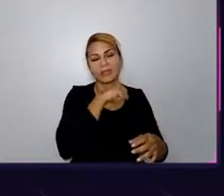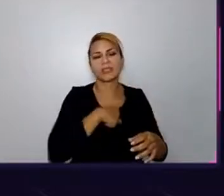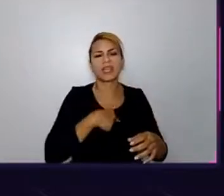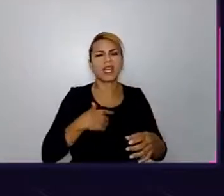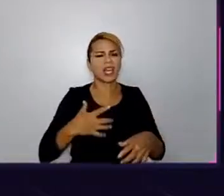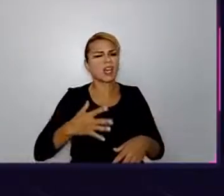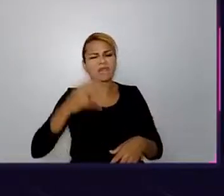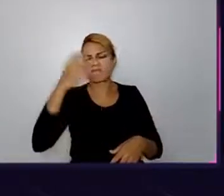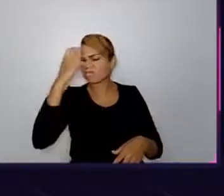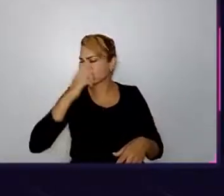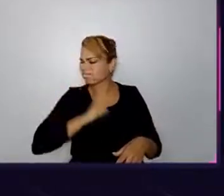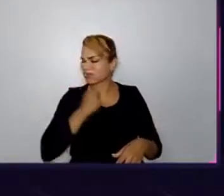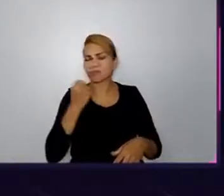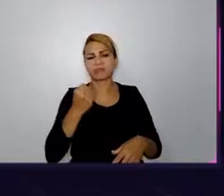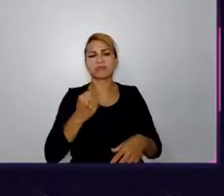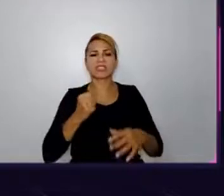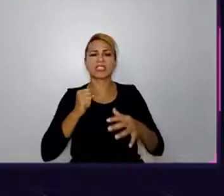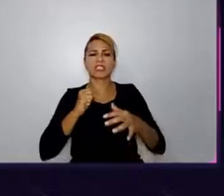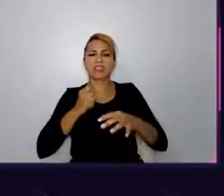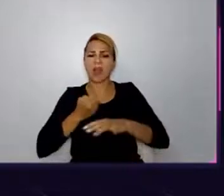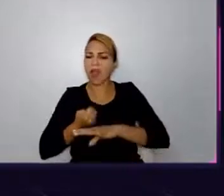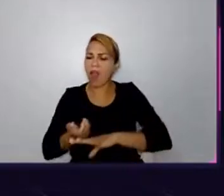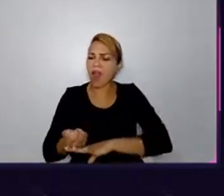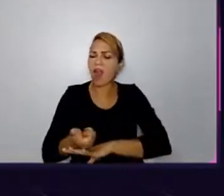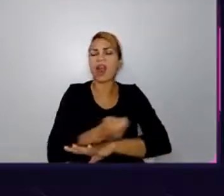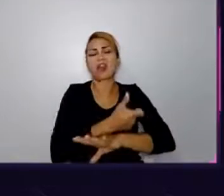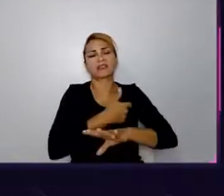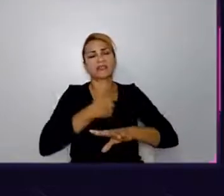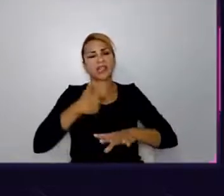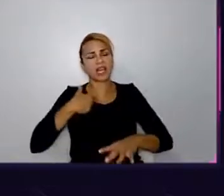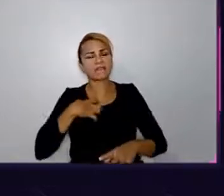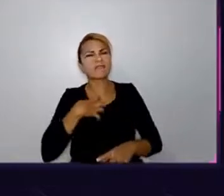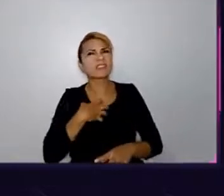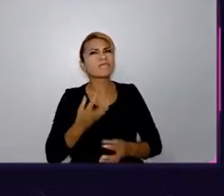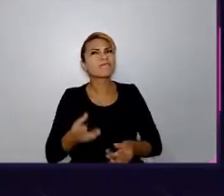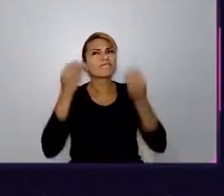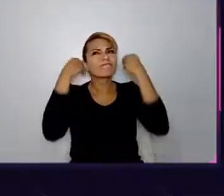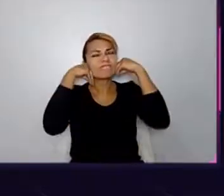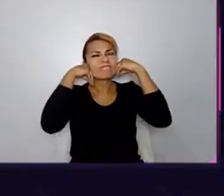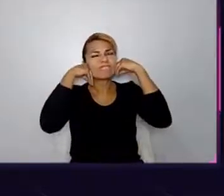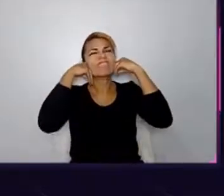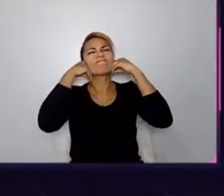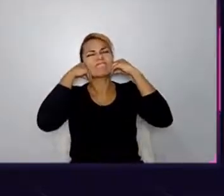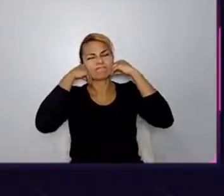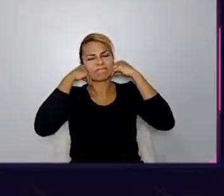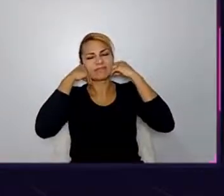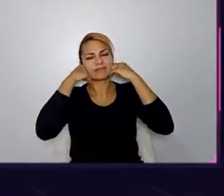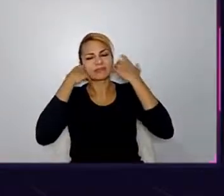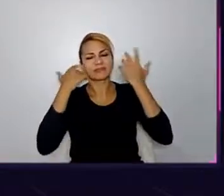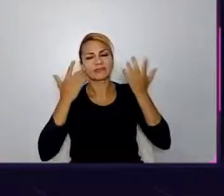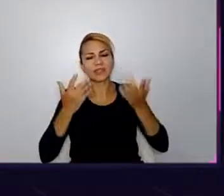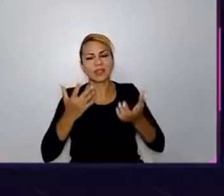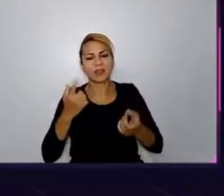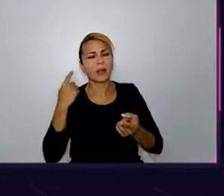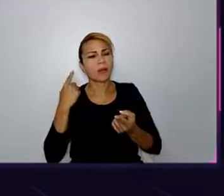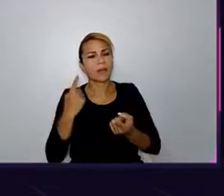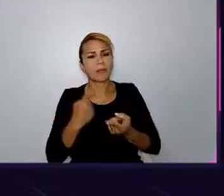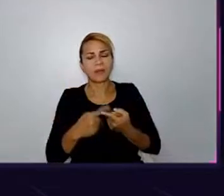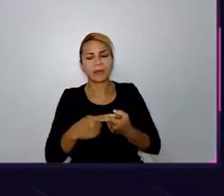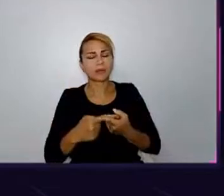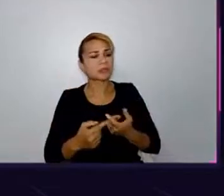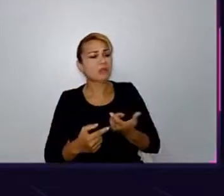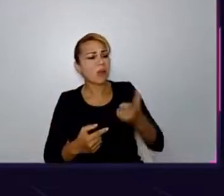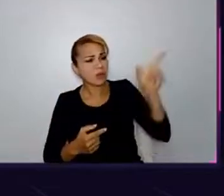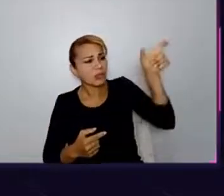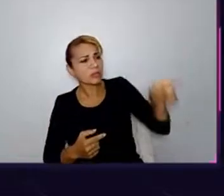E, sei lá, aquele sentimento foi uma coisa que só ficou dentro de mim, e, tipo, o outro está ali, está de boa, seguindo a vida dele, e,